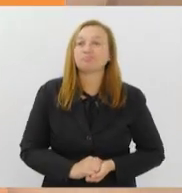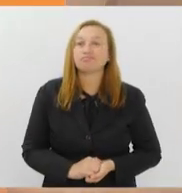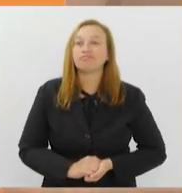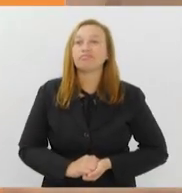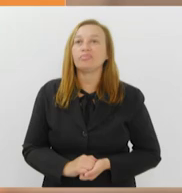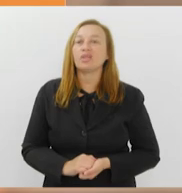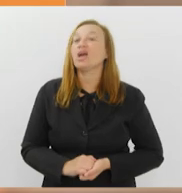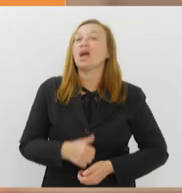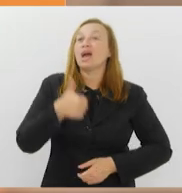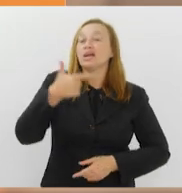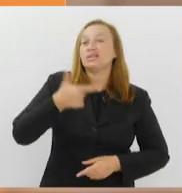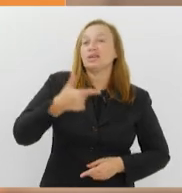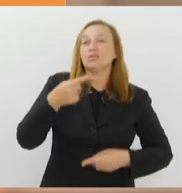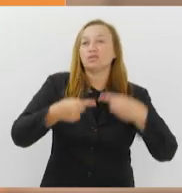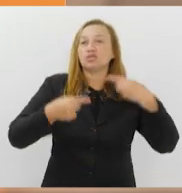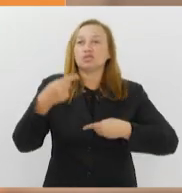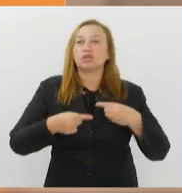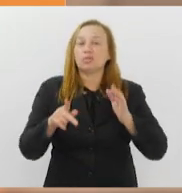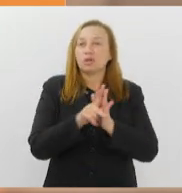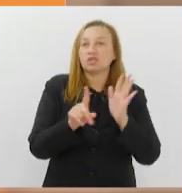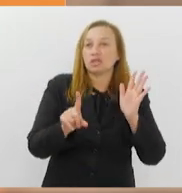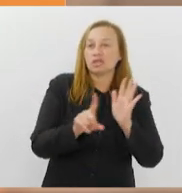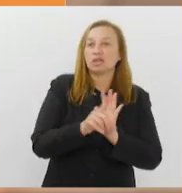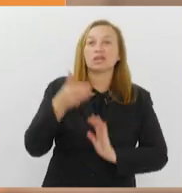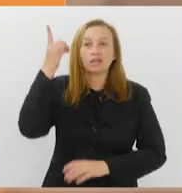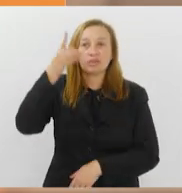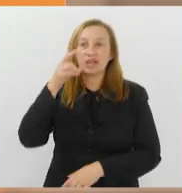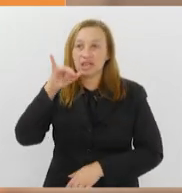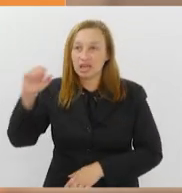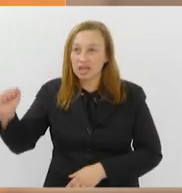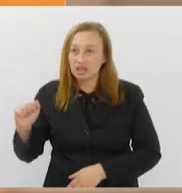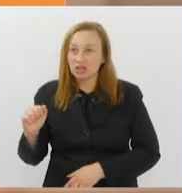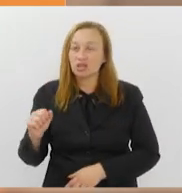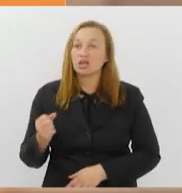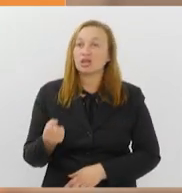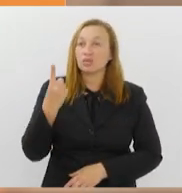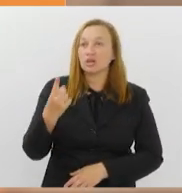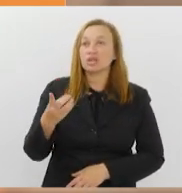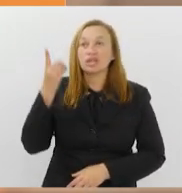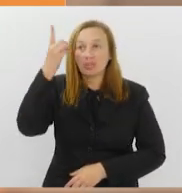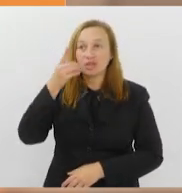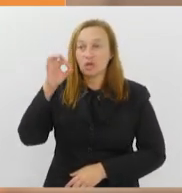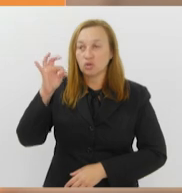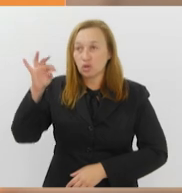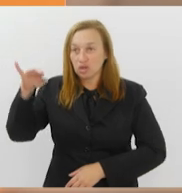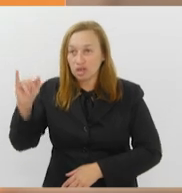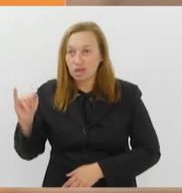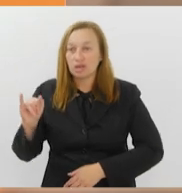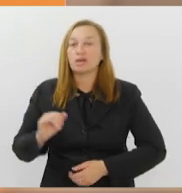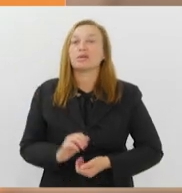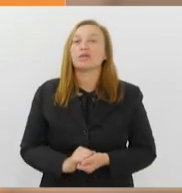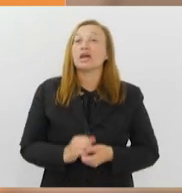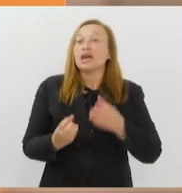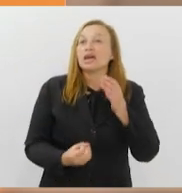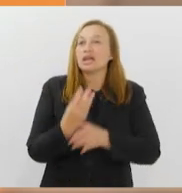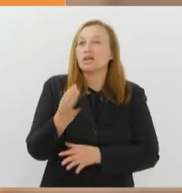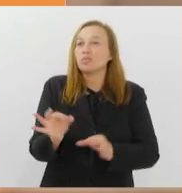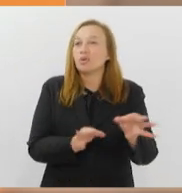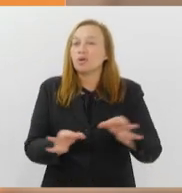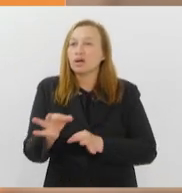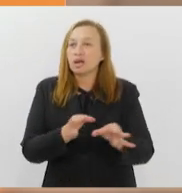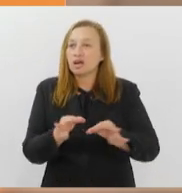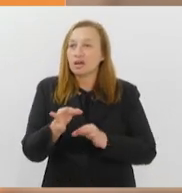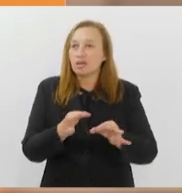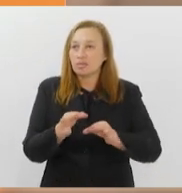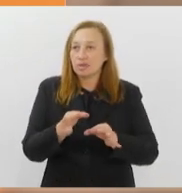Em segunda discussão, o projeto da deputada Índia Armelal e do ex-deputado Ottoni de Paula Pai, que cria o programa Além